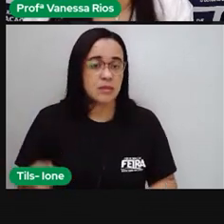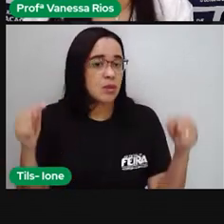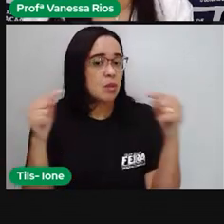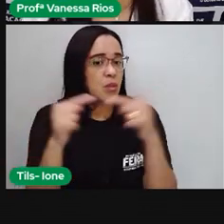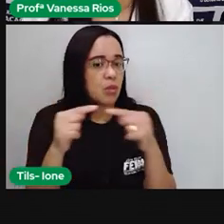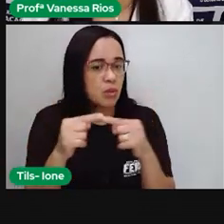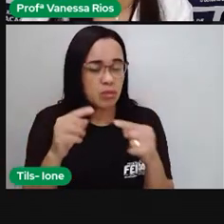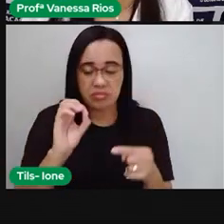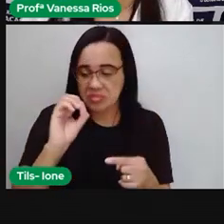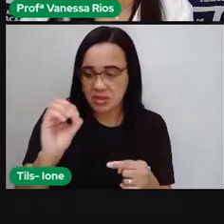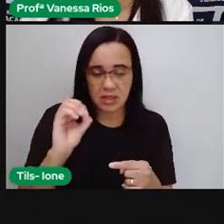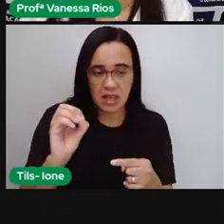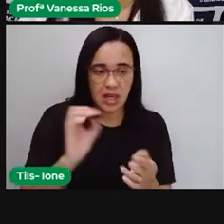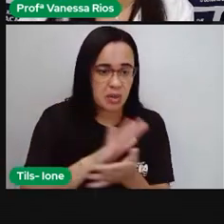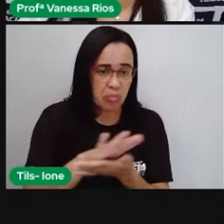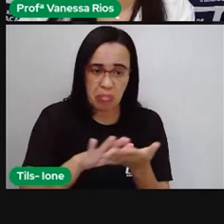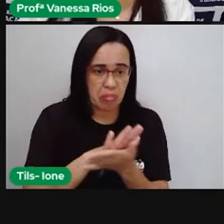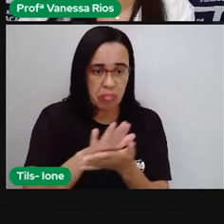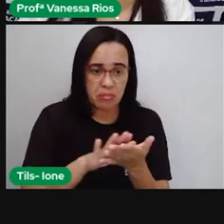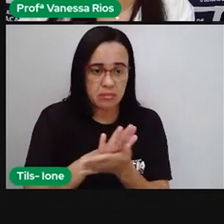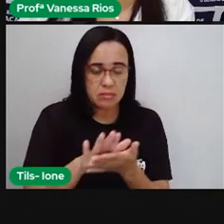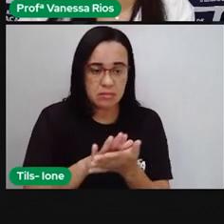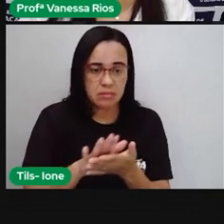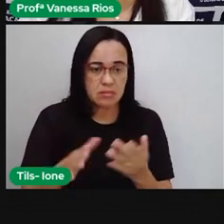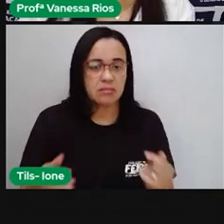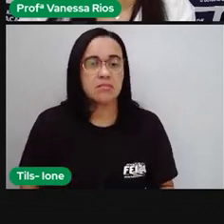sabe que não tem aí nenhum valor. Então,